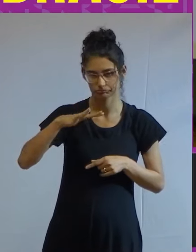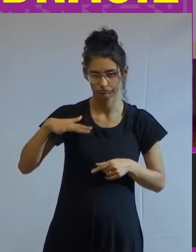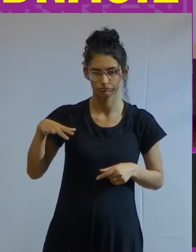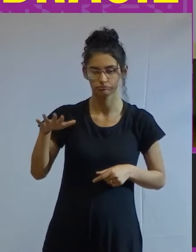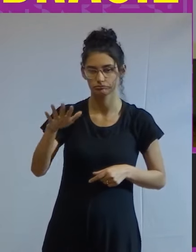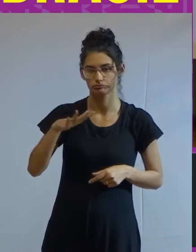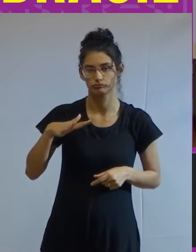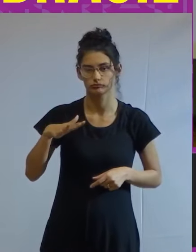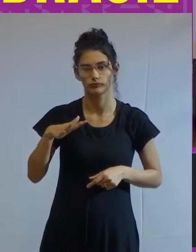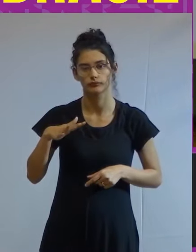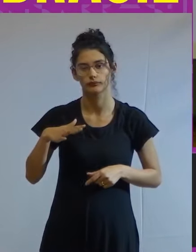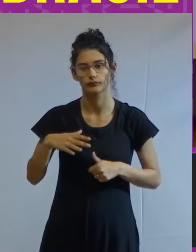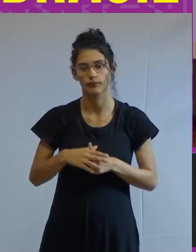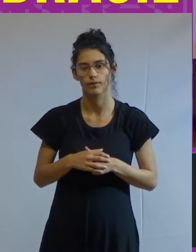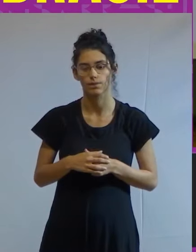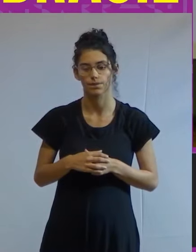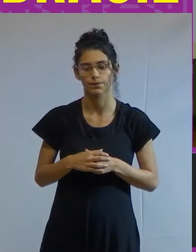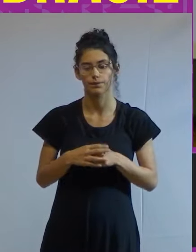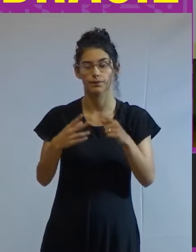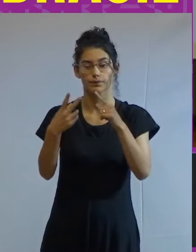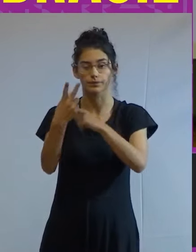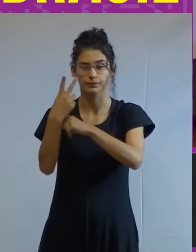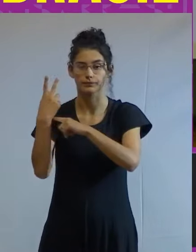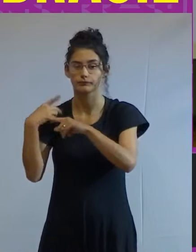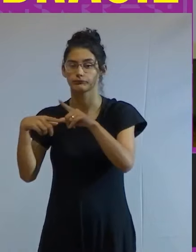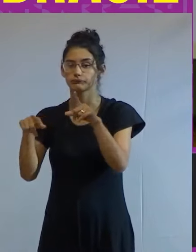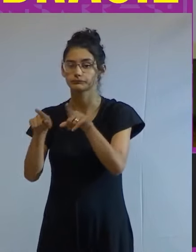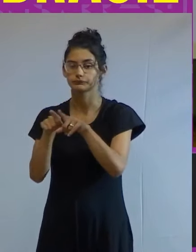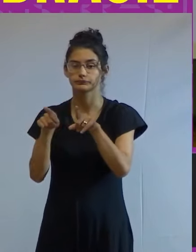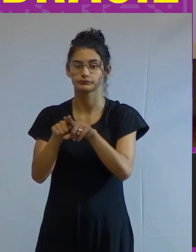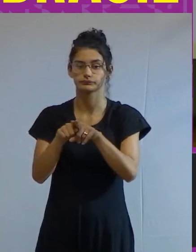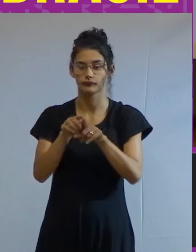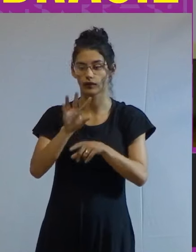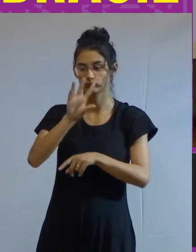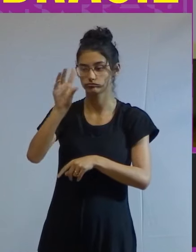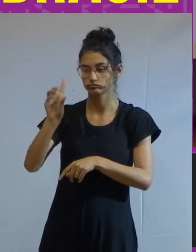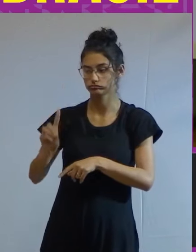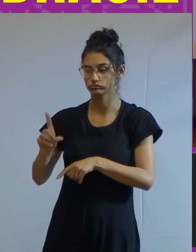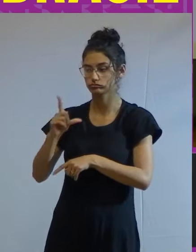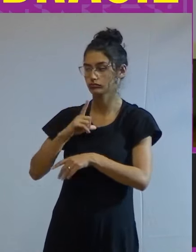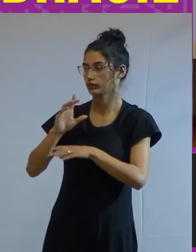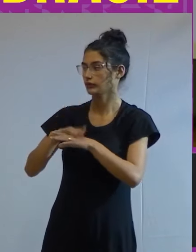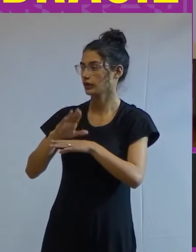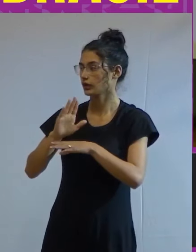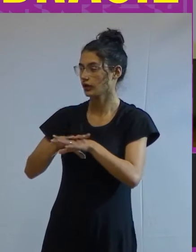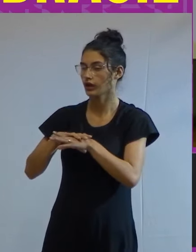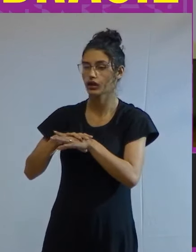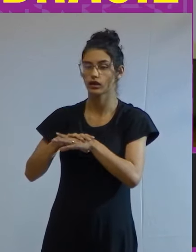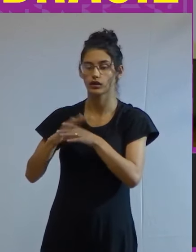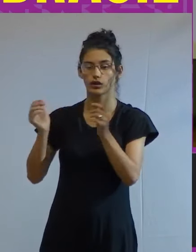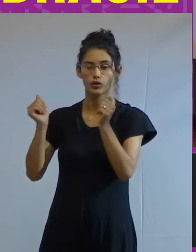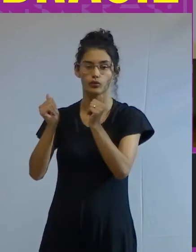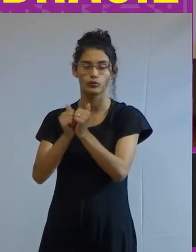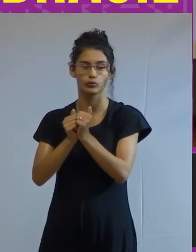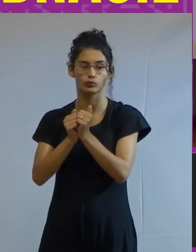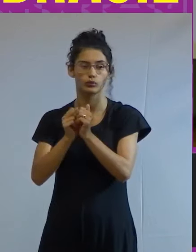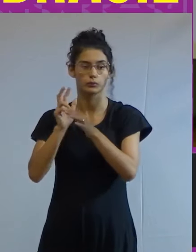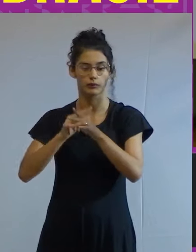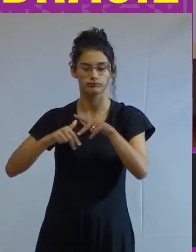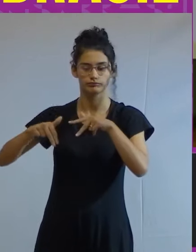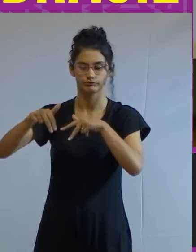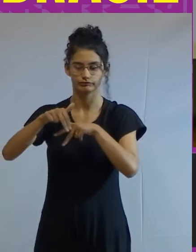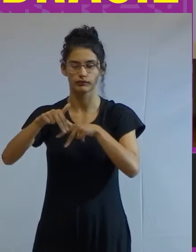que defendia que se opõe à extrema direita ficasse amarrado numa frente